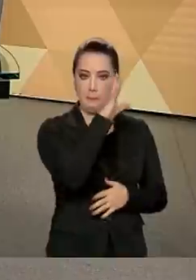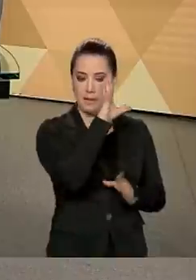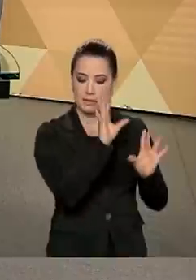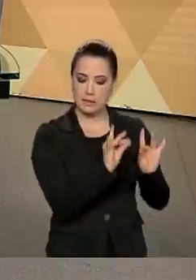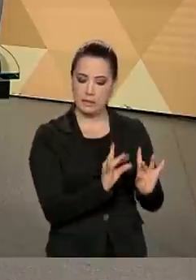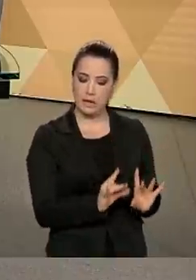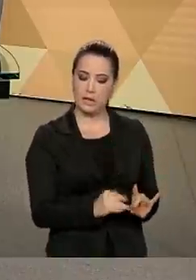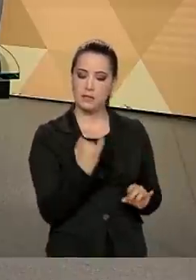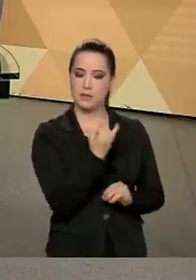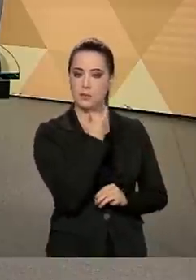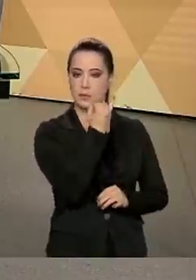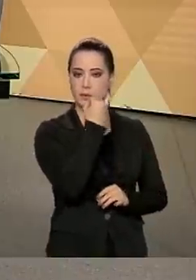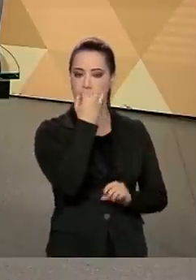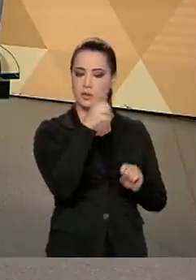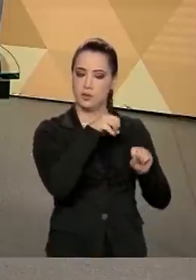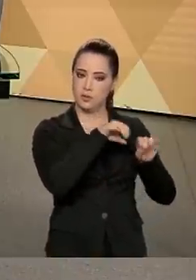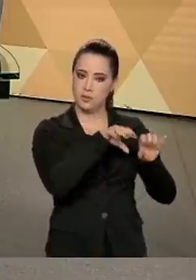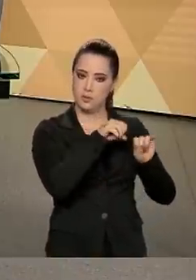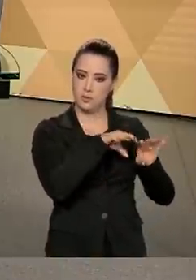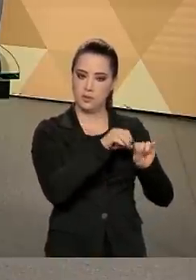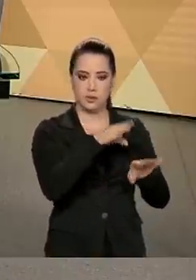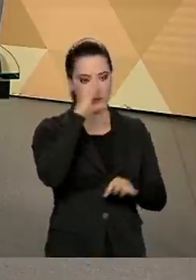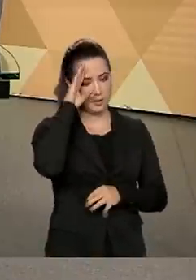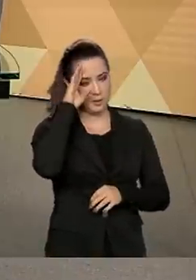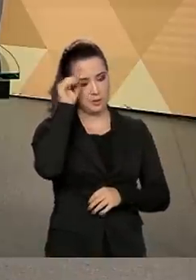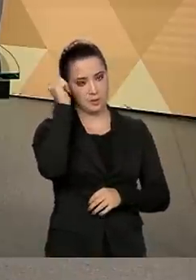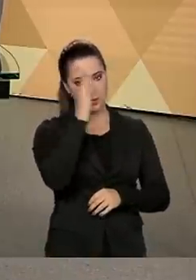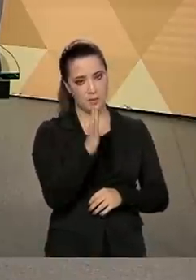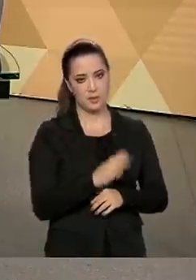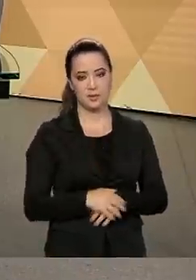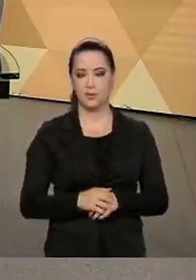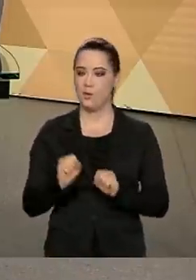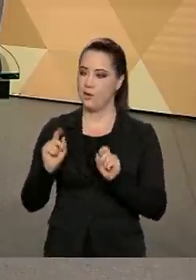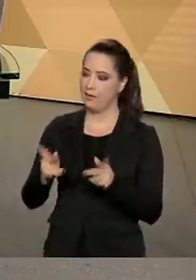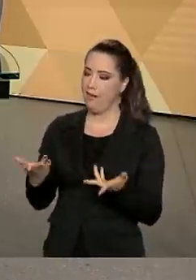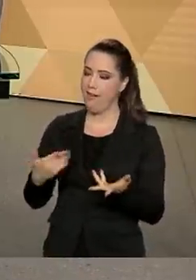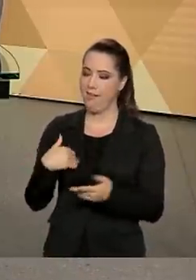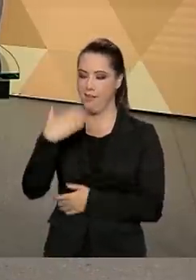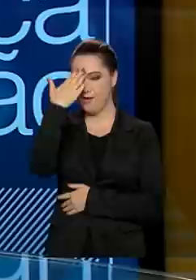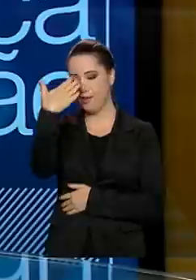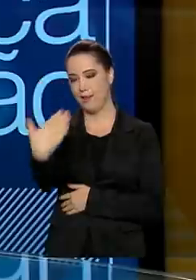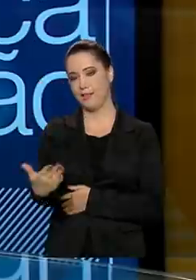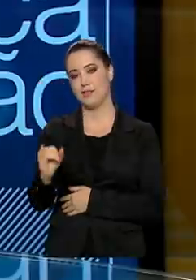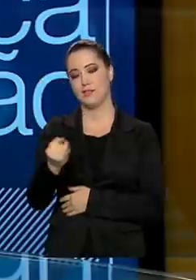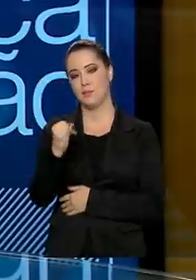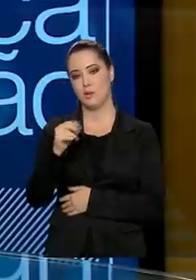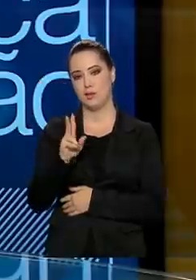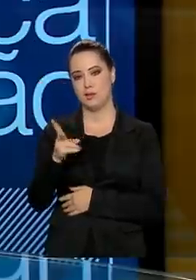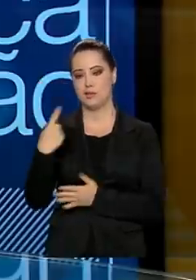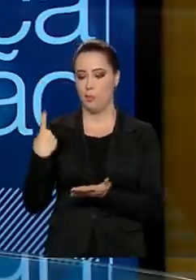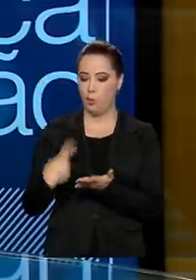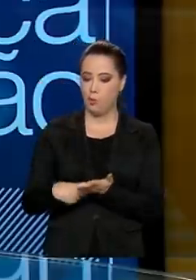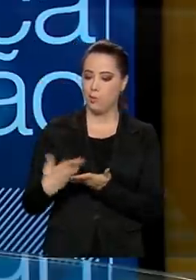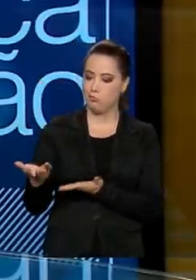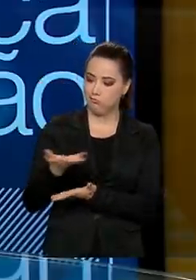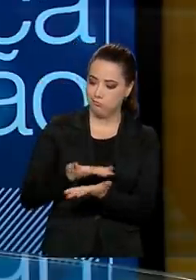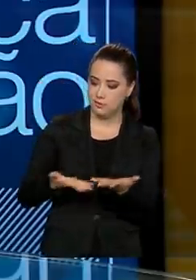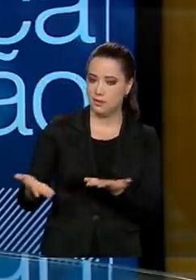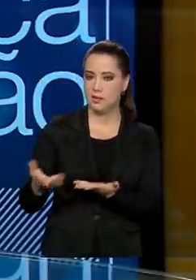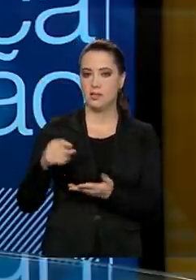pontos importantes em relação ao ensino superior no Brasil. Eu que agradeço a oportunidade e conte conosco lá na SESU,